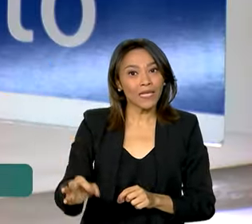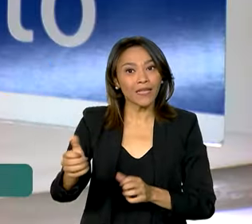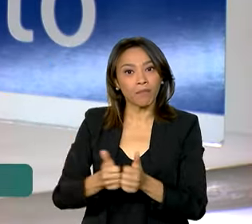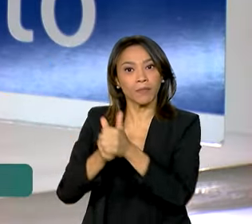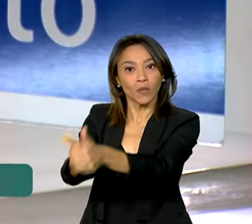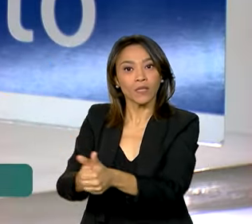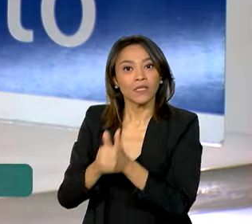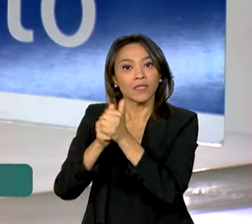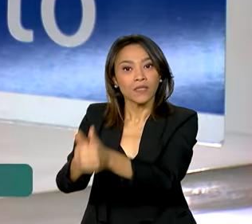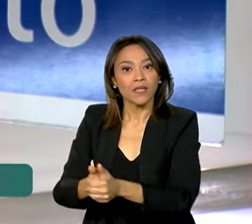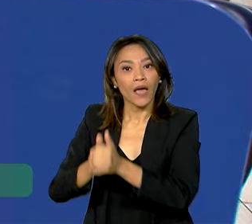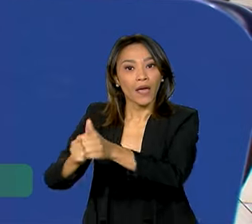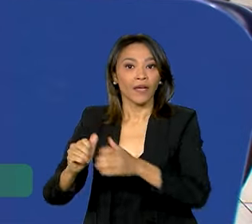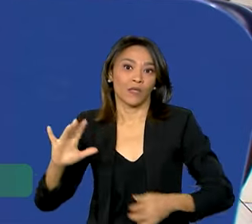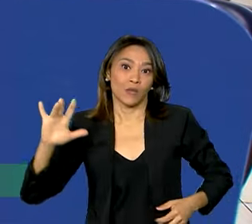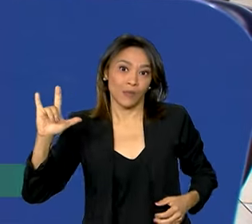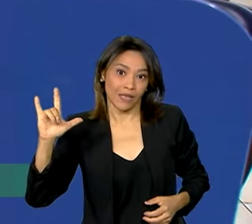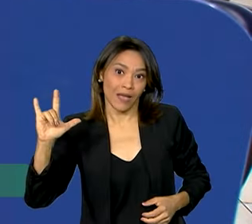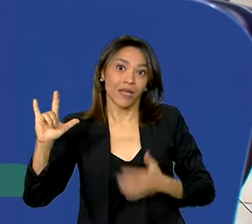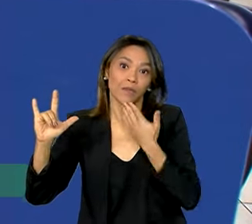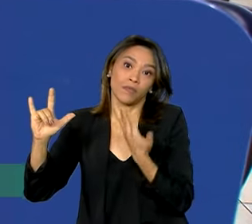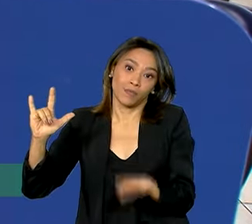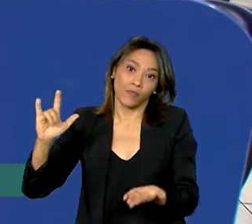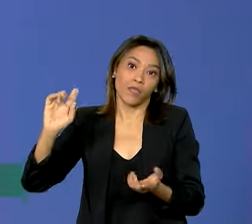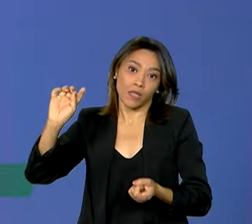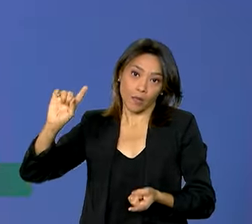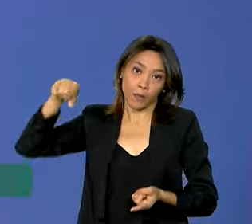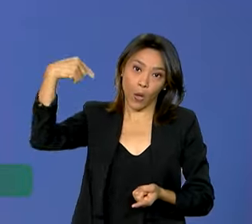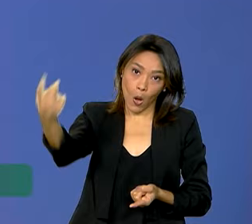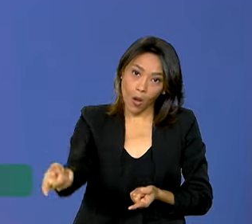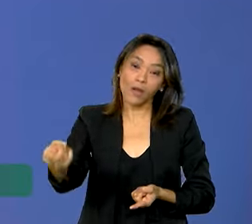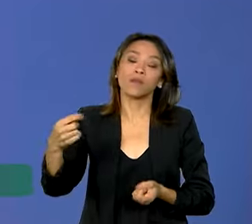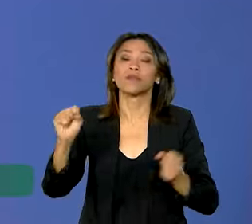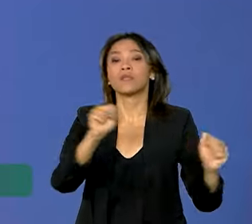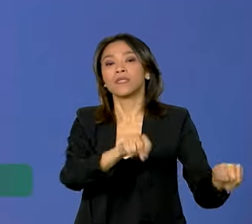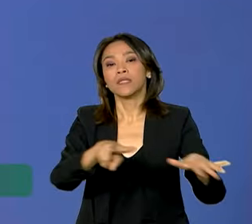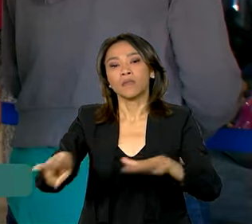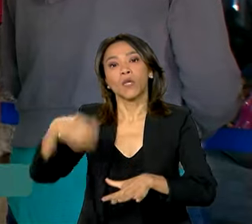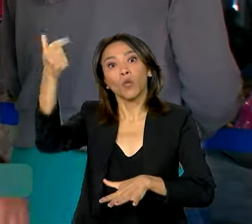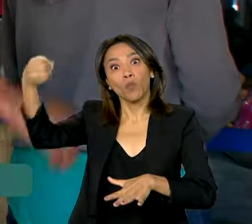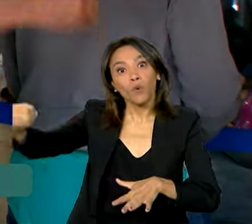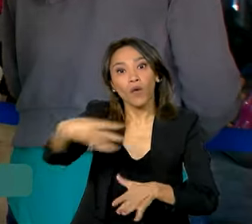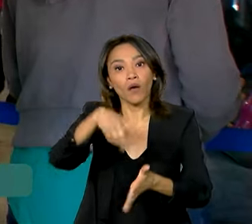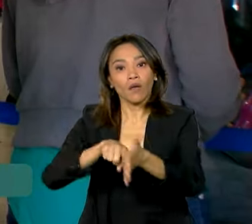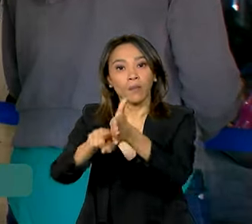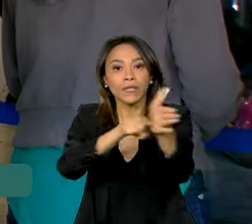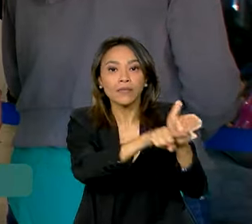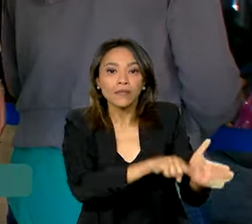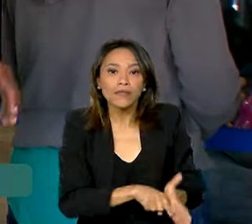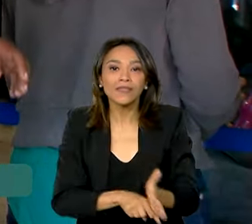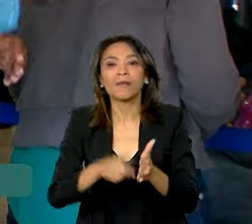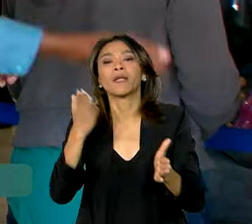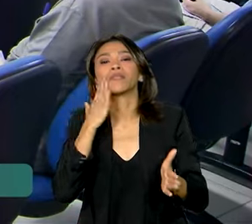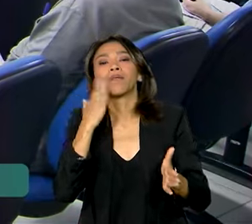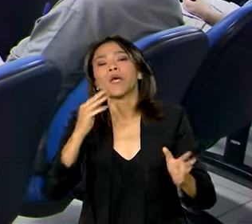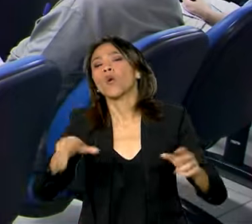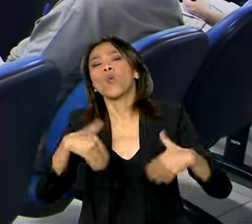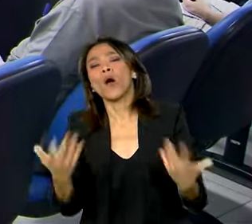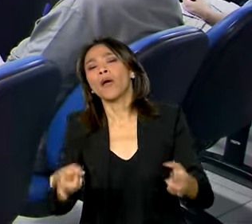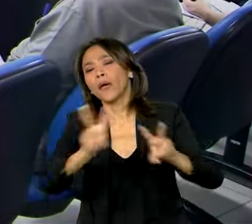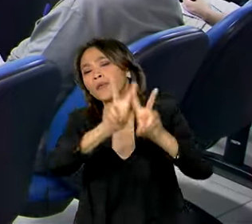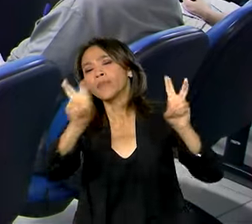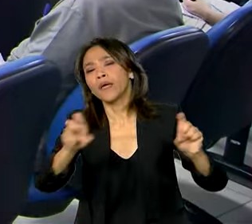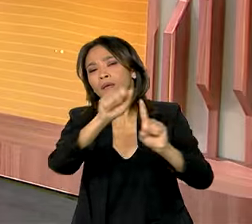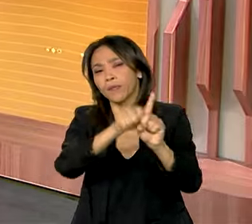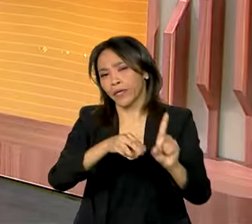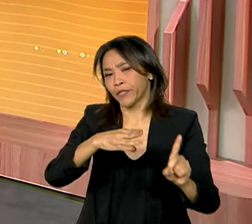INSS no Instagram. Já na próxima semana, uma nova pesquisa vai ao ar para definir o tema da transmissão do mês